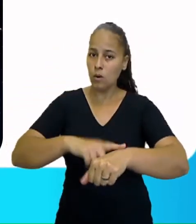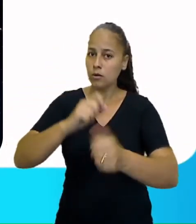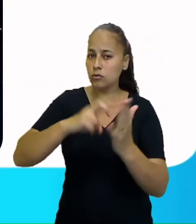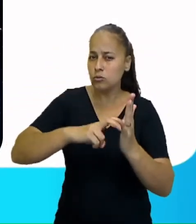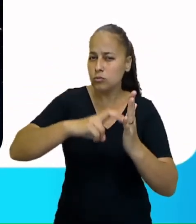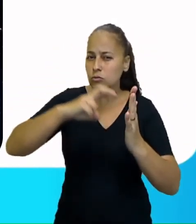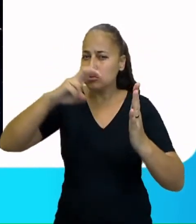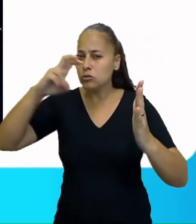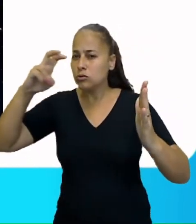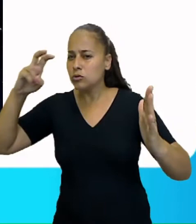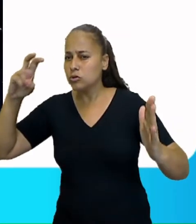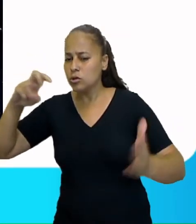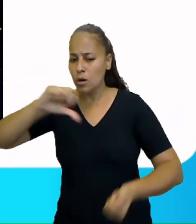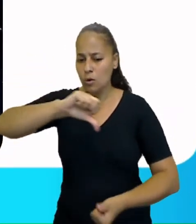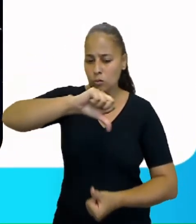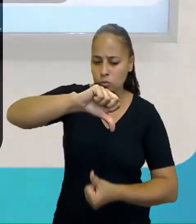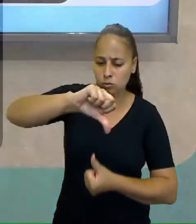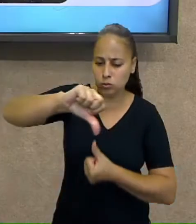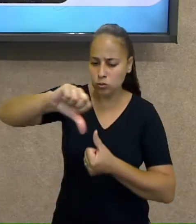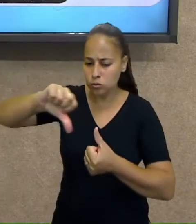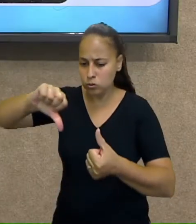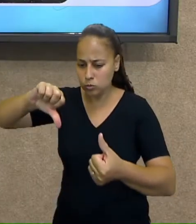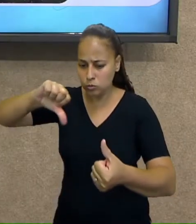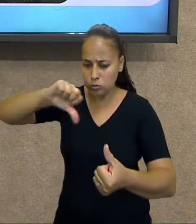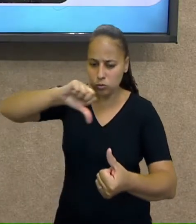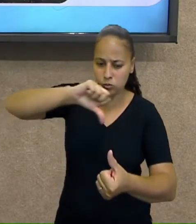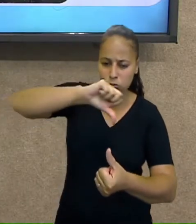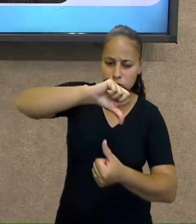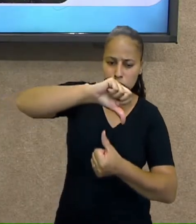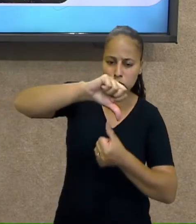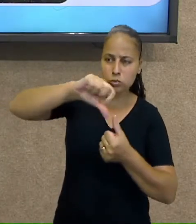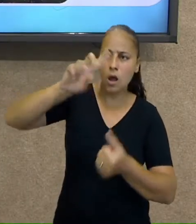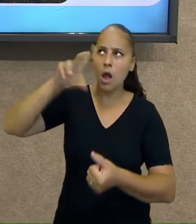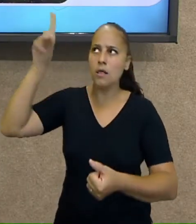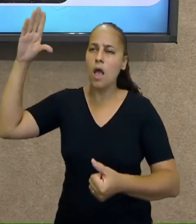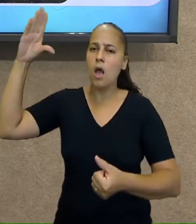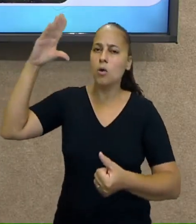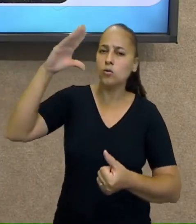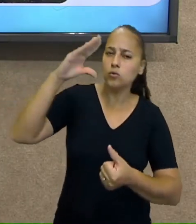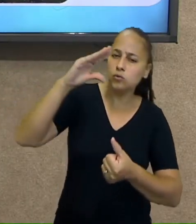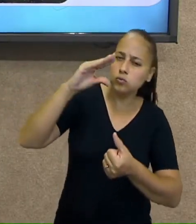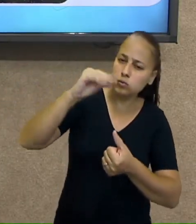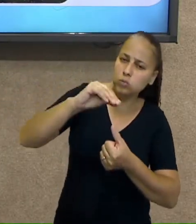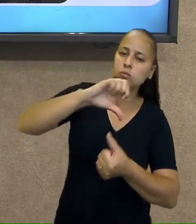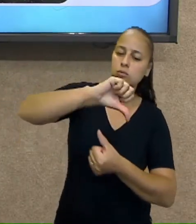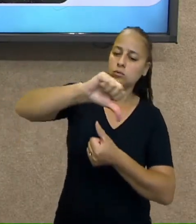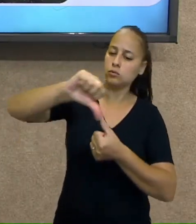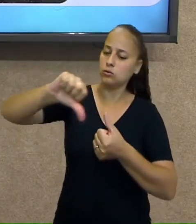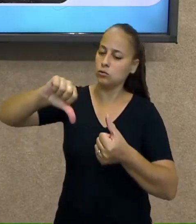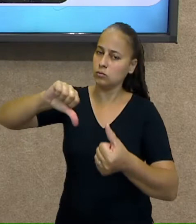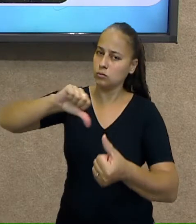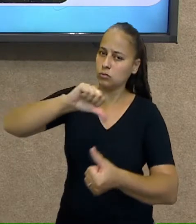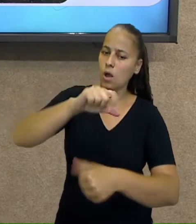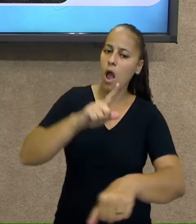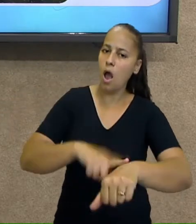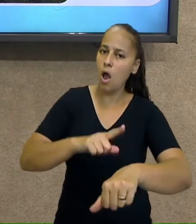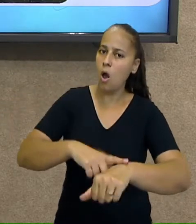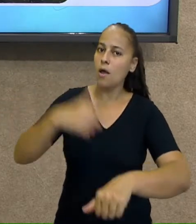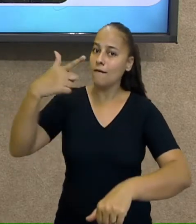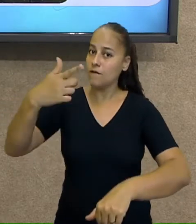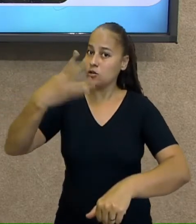movimento que ele faz, ela demora para girar em torno de si mesma 24